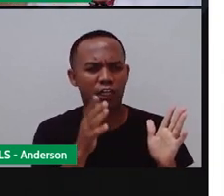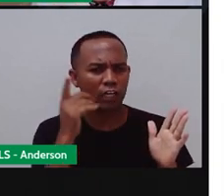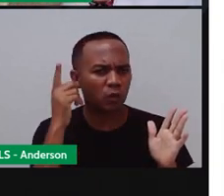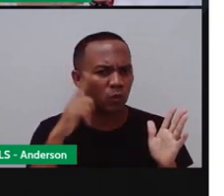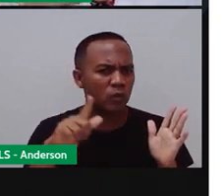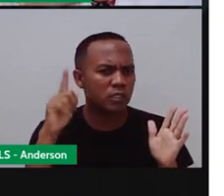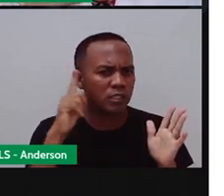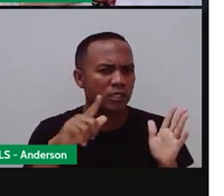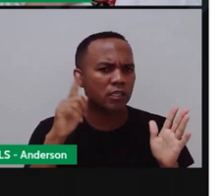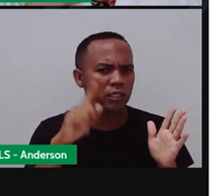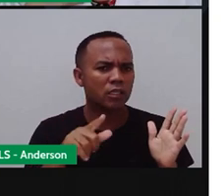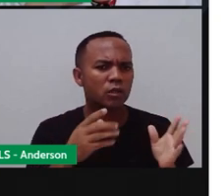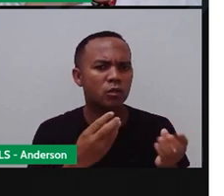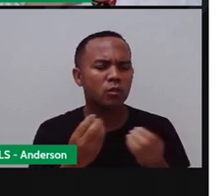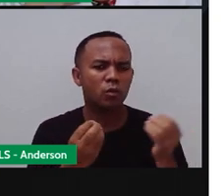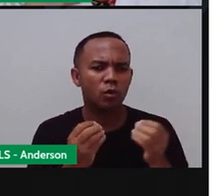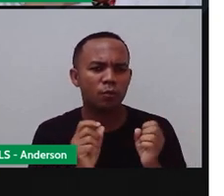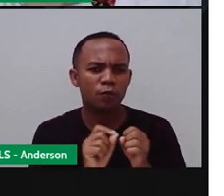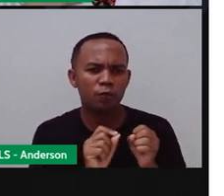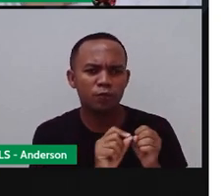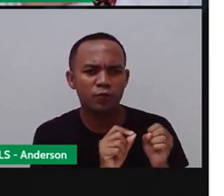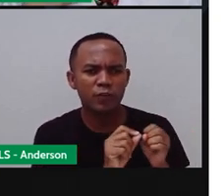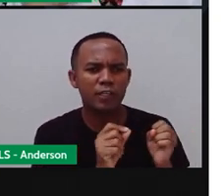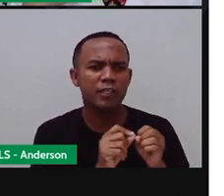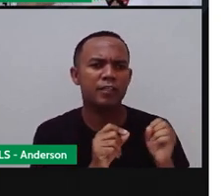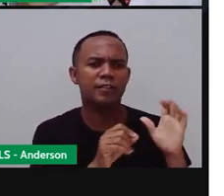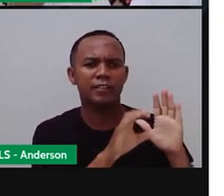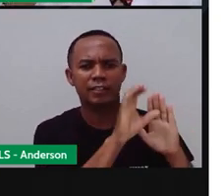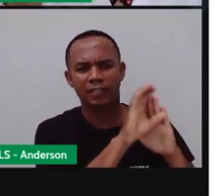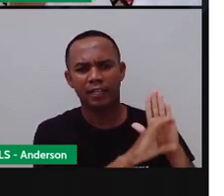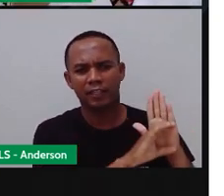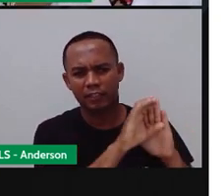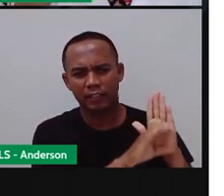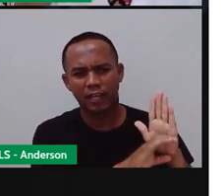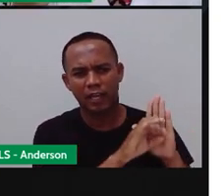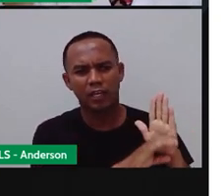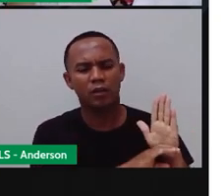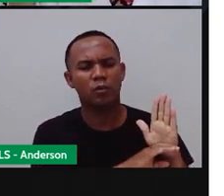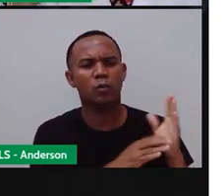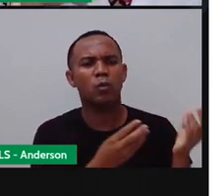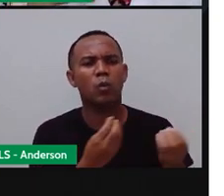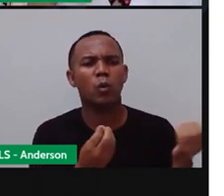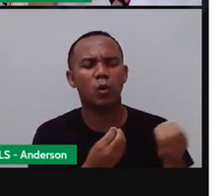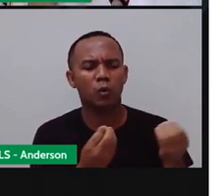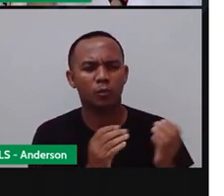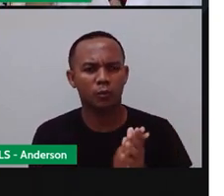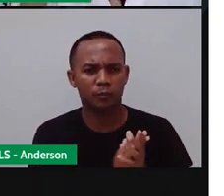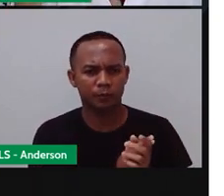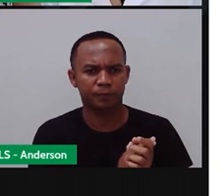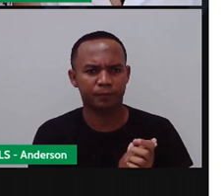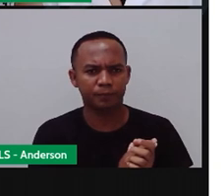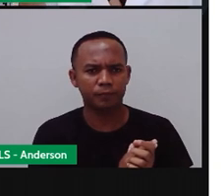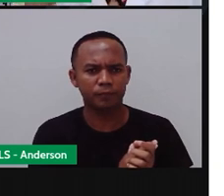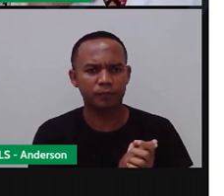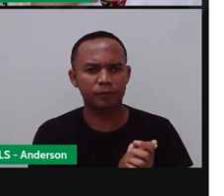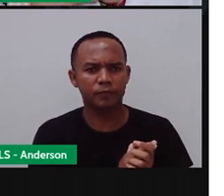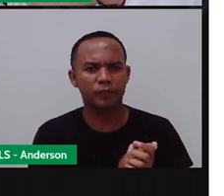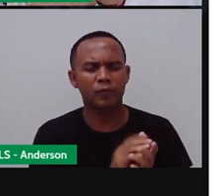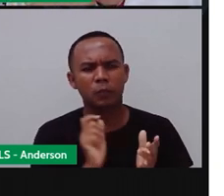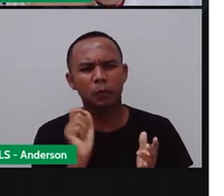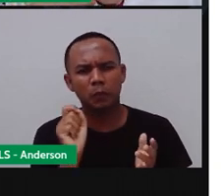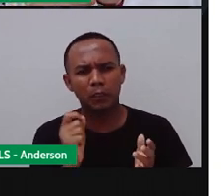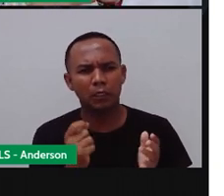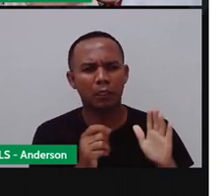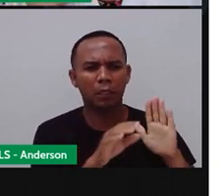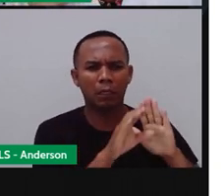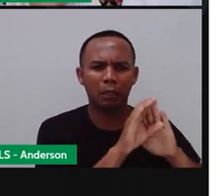já sabe como é que foi feito o calendário? Nosso calendário gregoriano que a PRO falou. Por será que tem esse nome de calendário gregoriano,